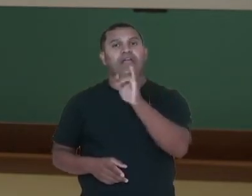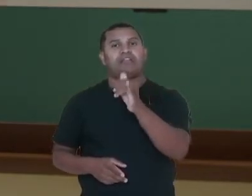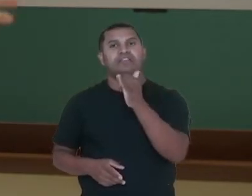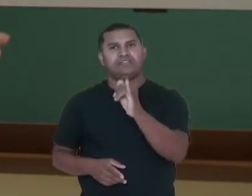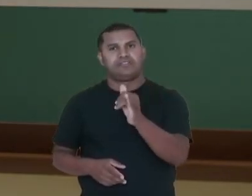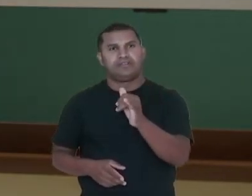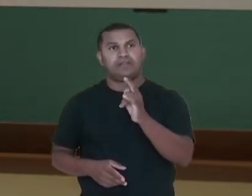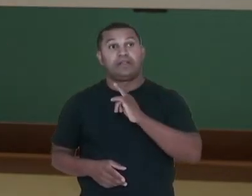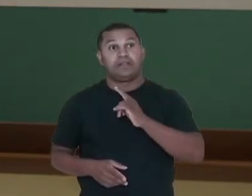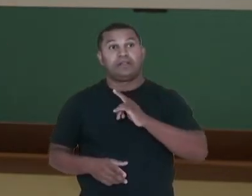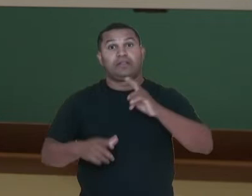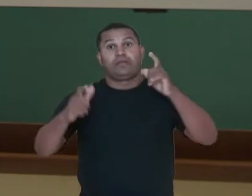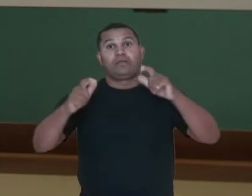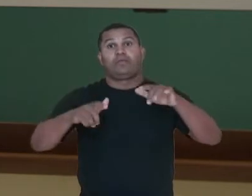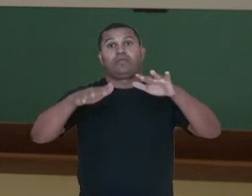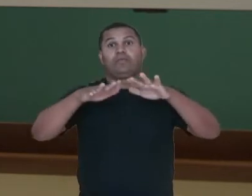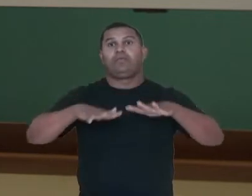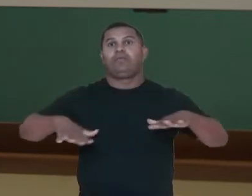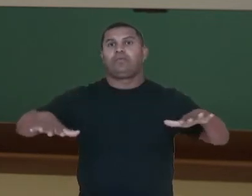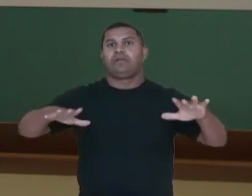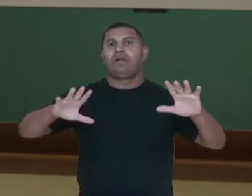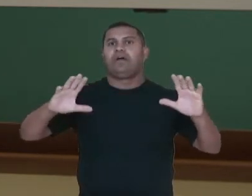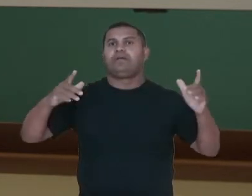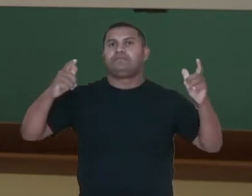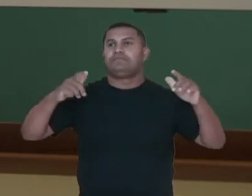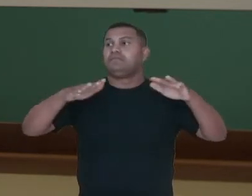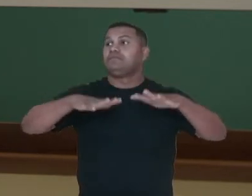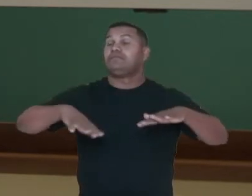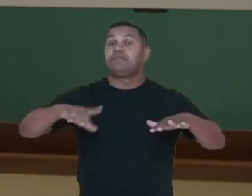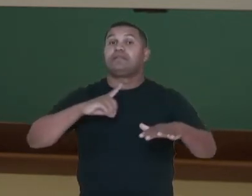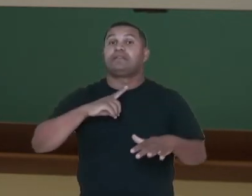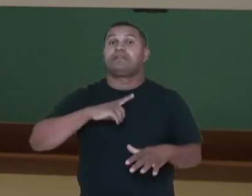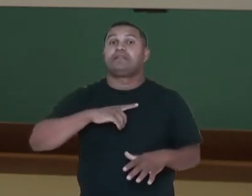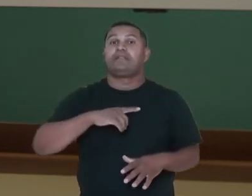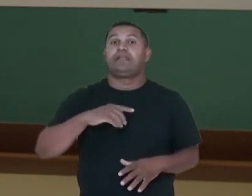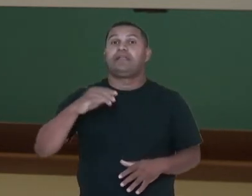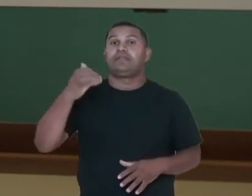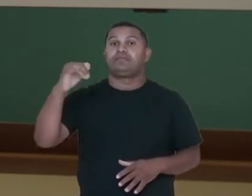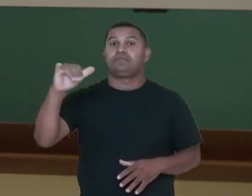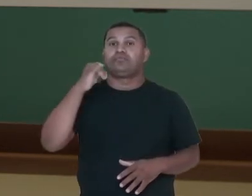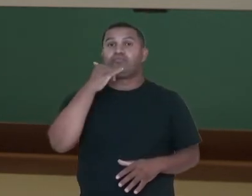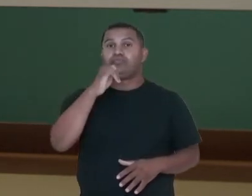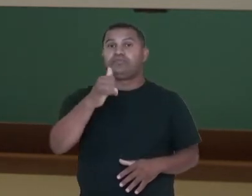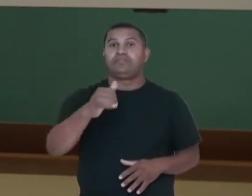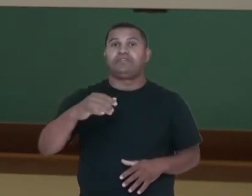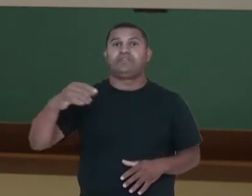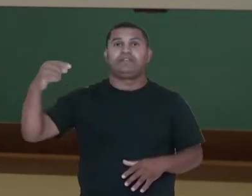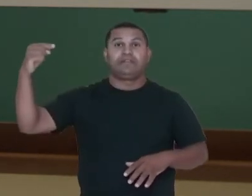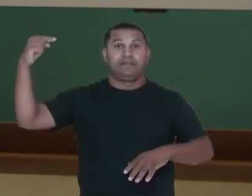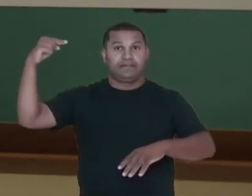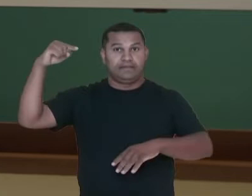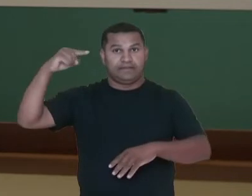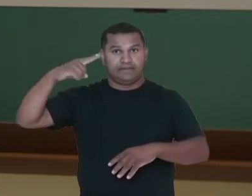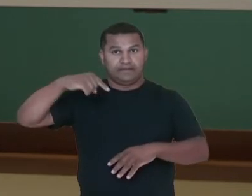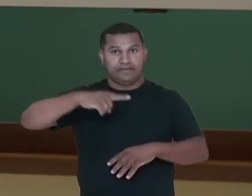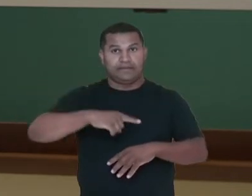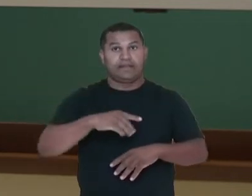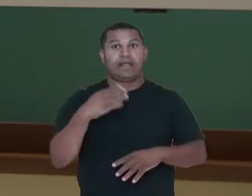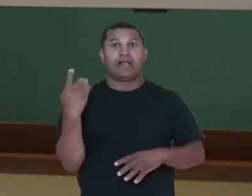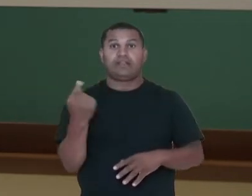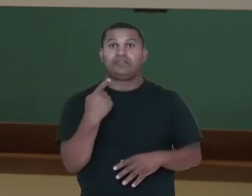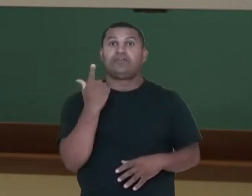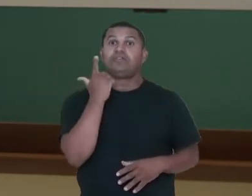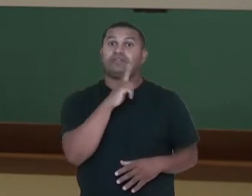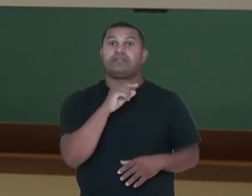espaço tem substâncias radioativas. Geralmente, elas são controladas pelo nosso atmosfera. Nossa